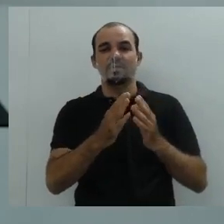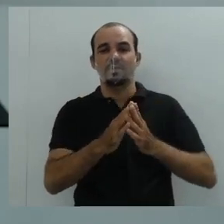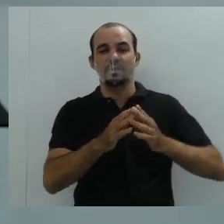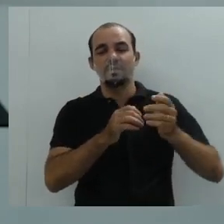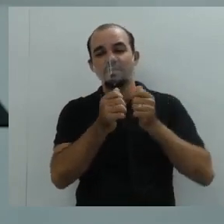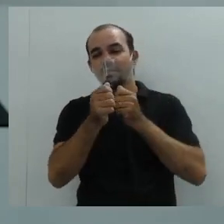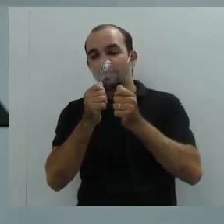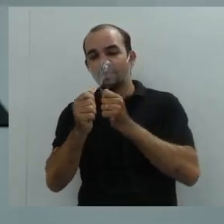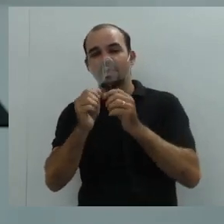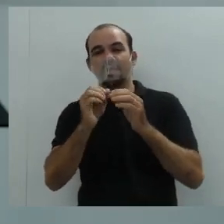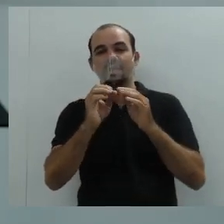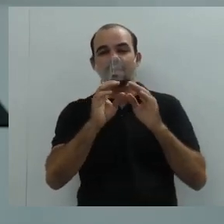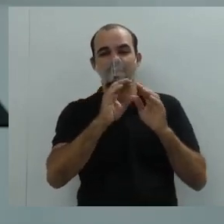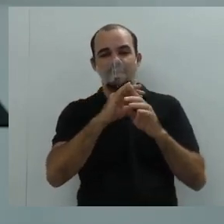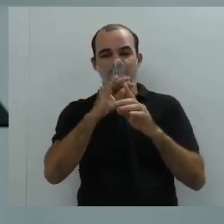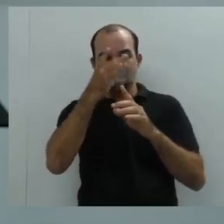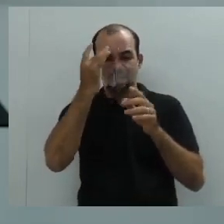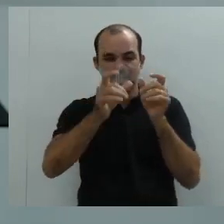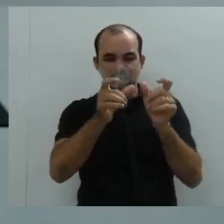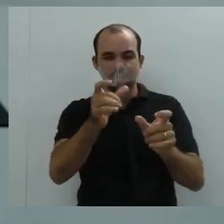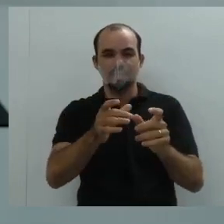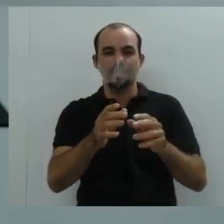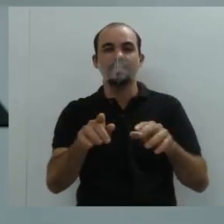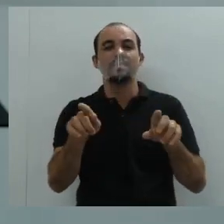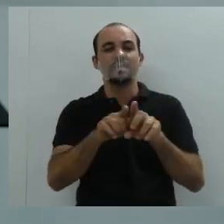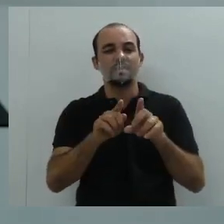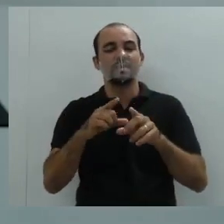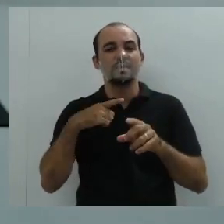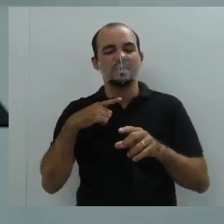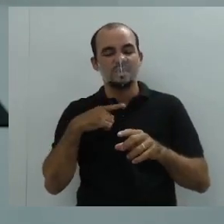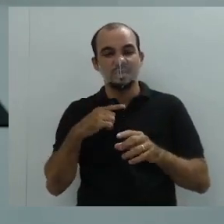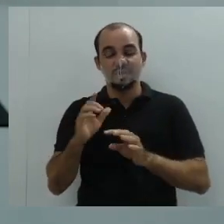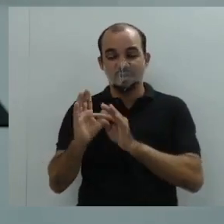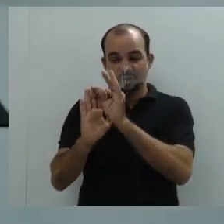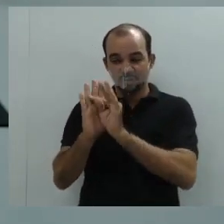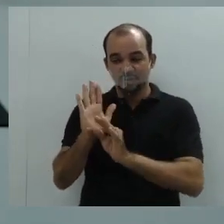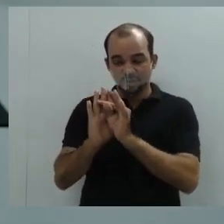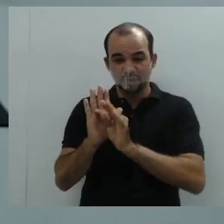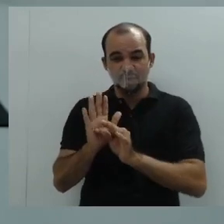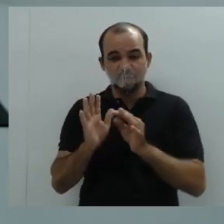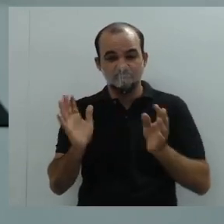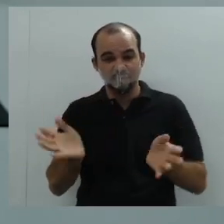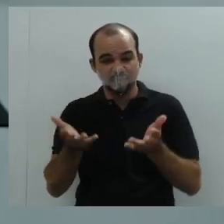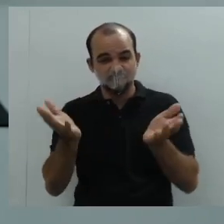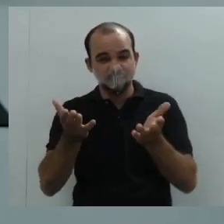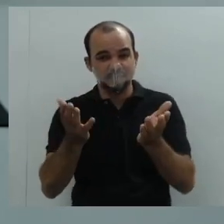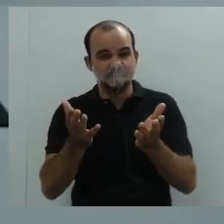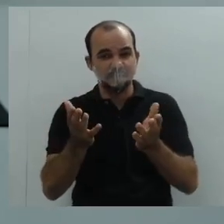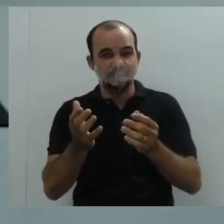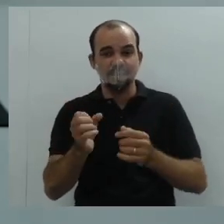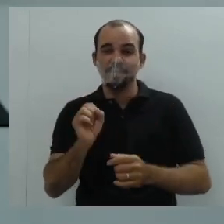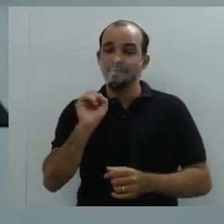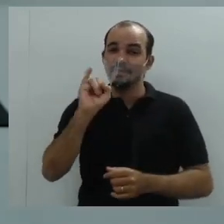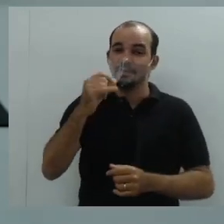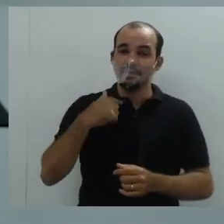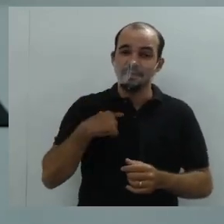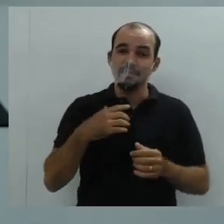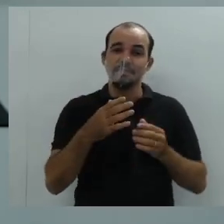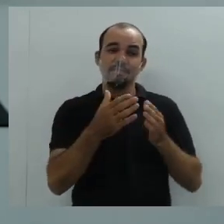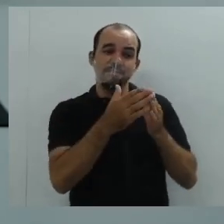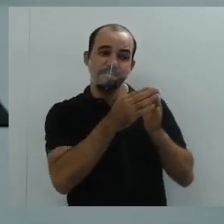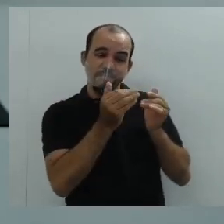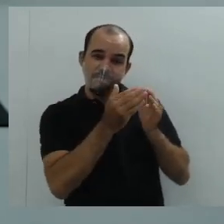que é para ajudar a gente a ter uma ideia sobre o que a gente vai falar. Se eu estou fazendo uma reivindicação, eu preciso saber,